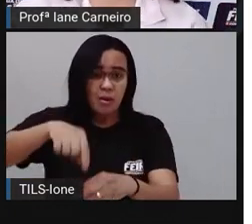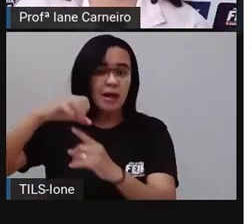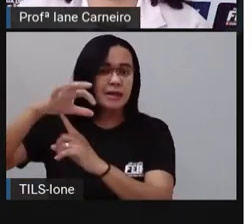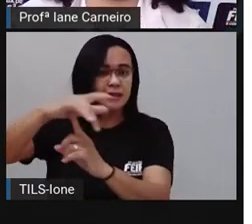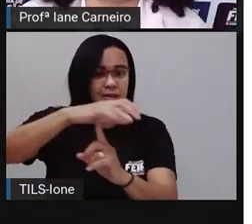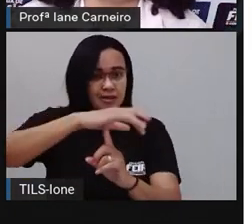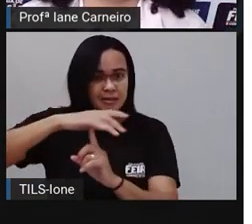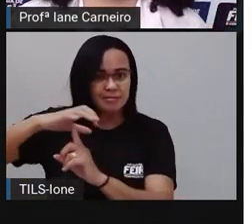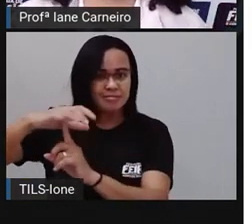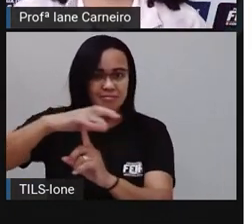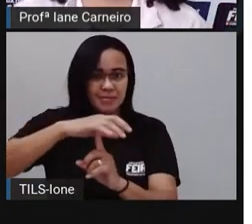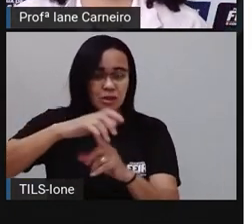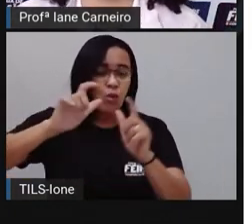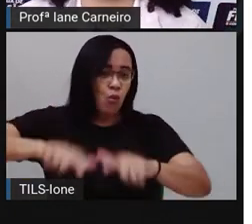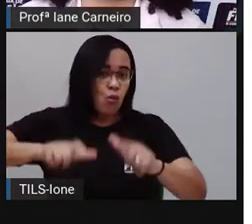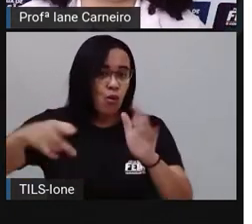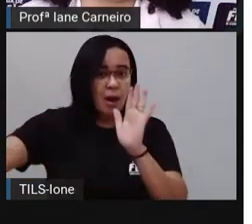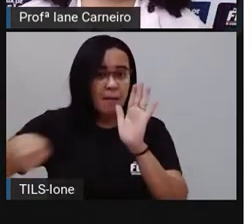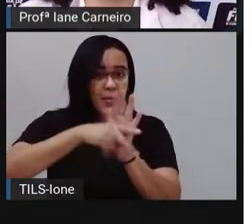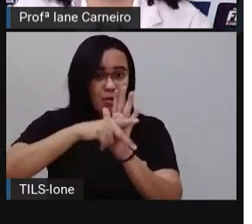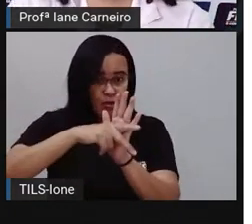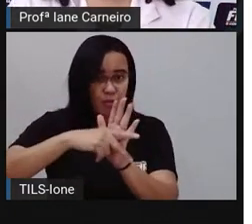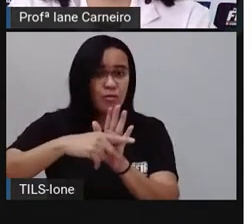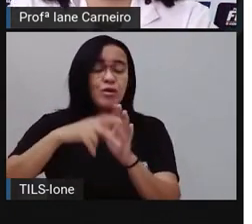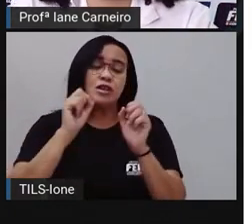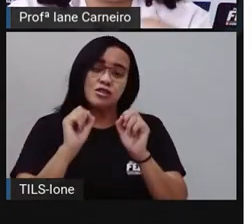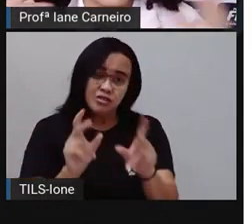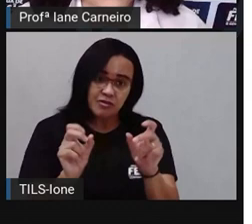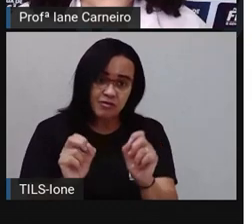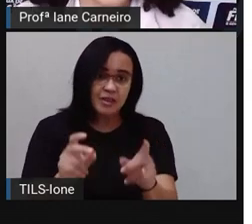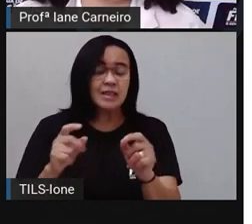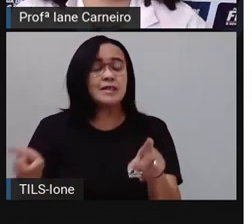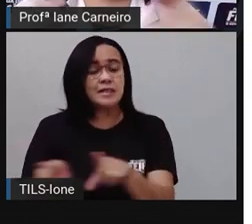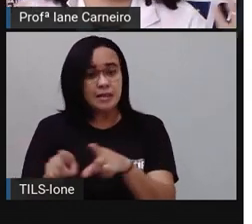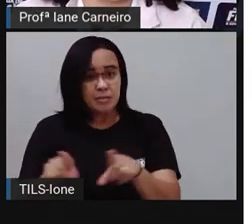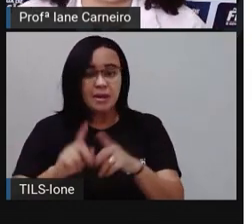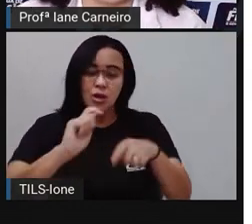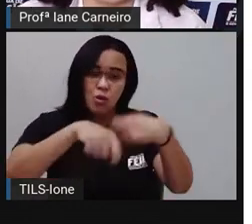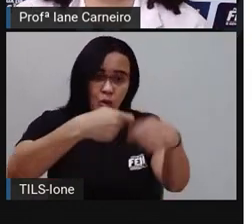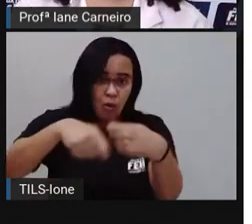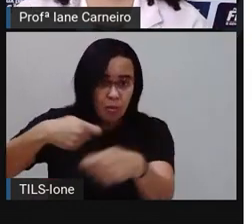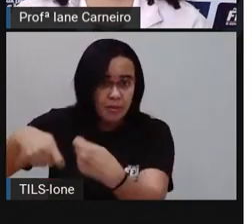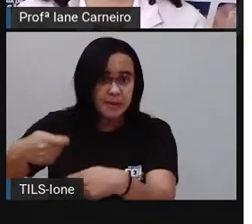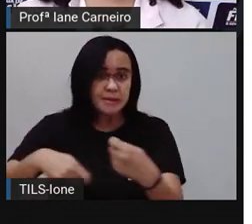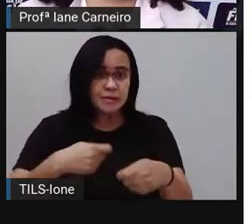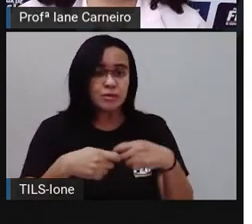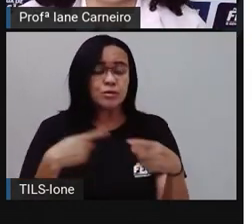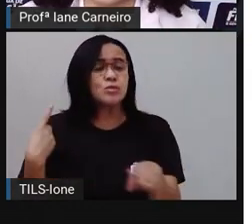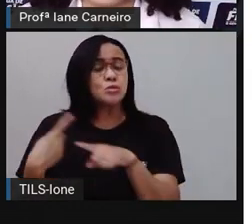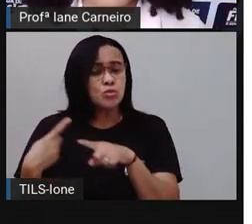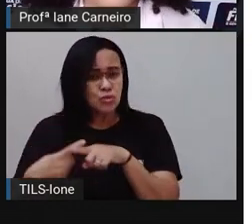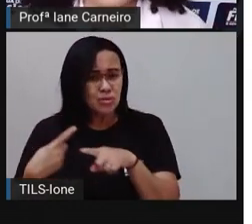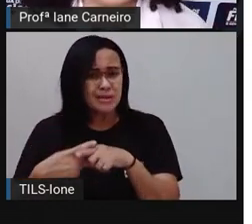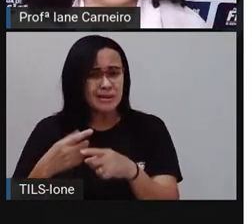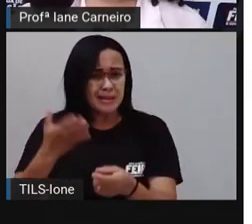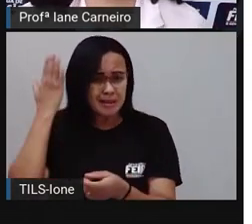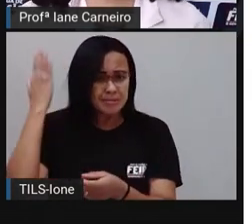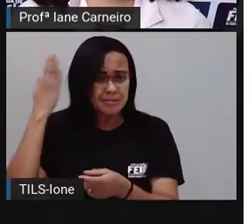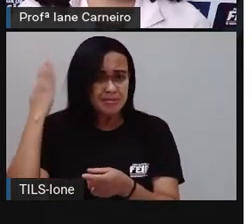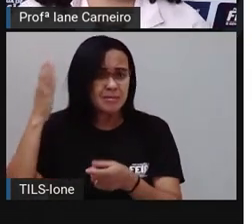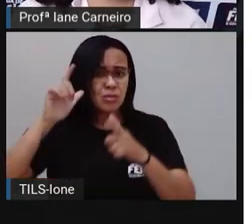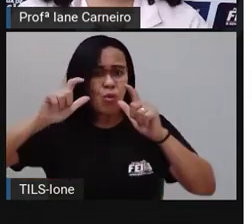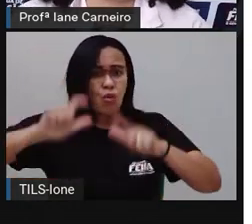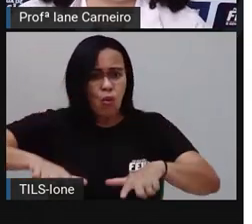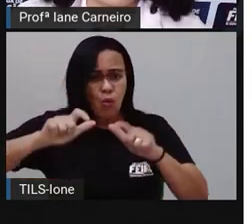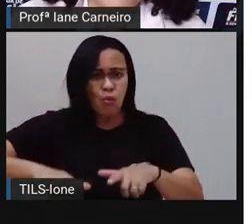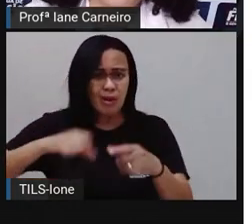aconteciam aqui, antigamente em Feira de Santana, elas eram tantas e tão grandes, né? Que movimentavam um número tão grande de pessoas